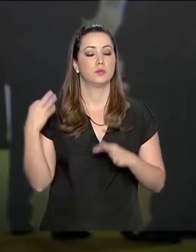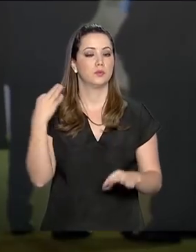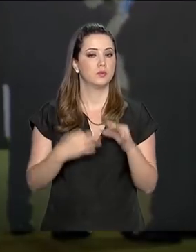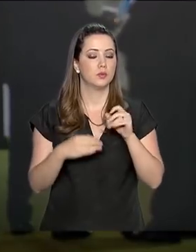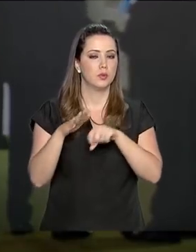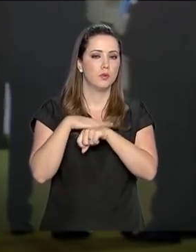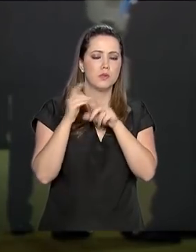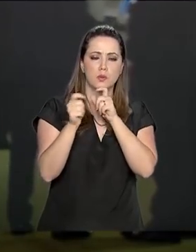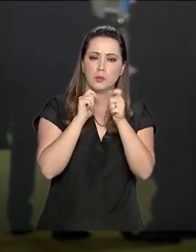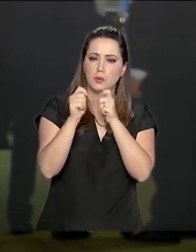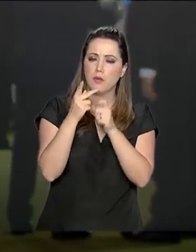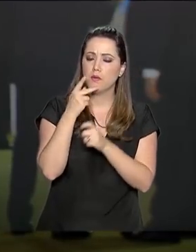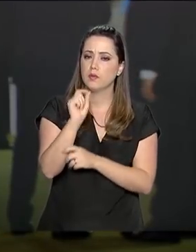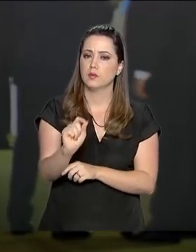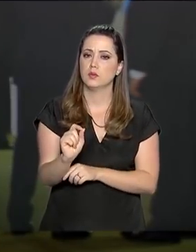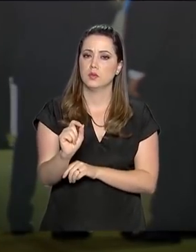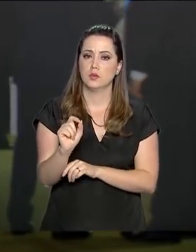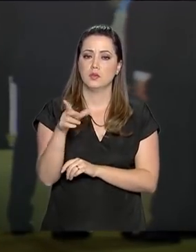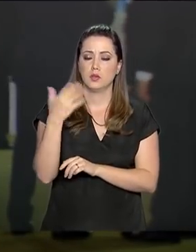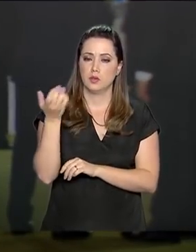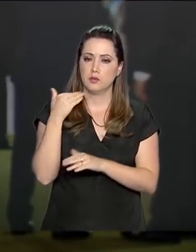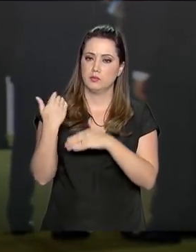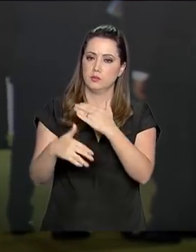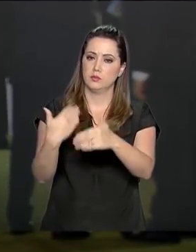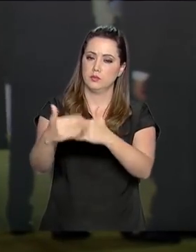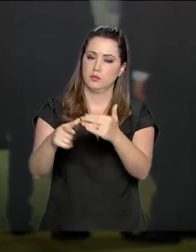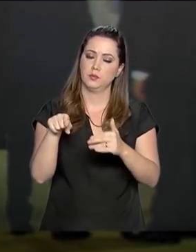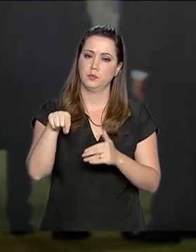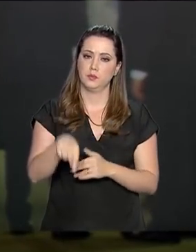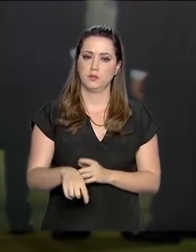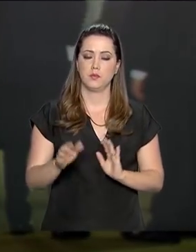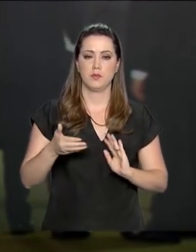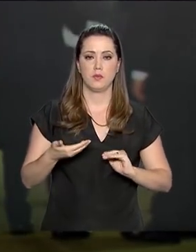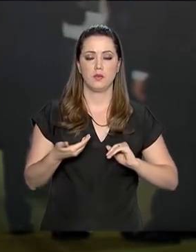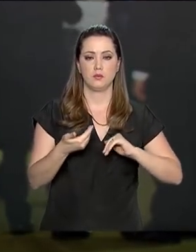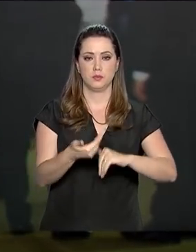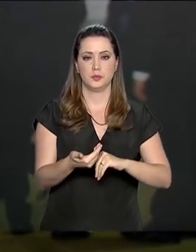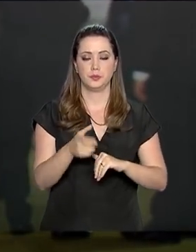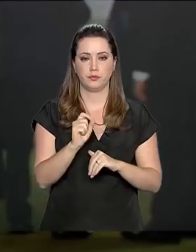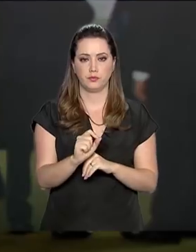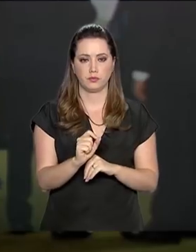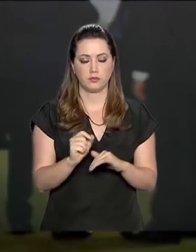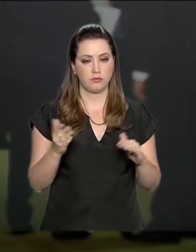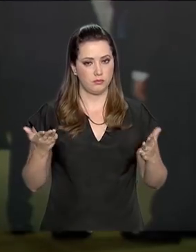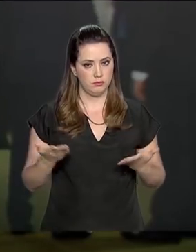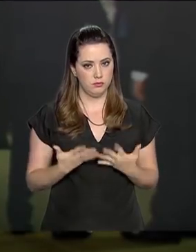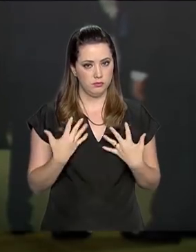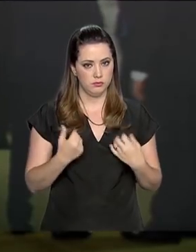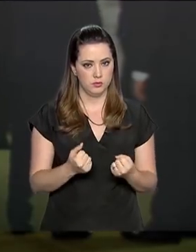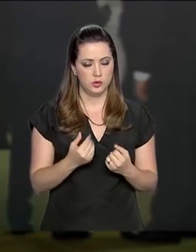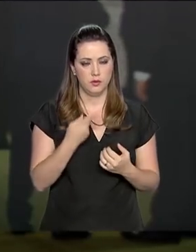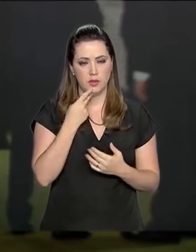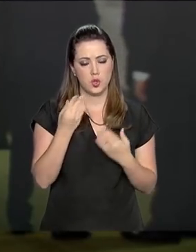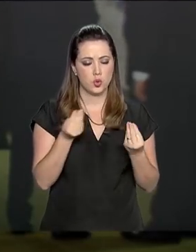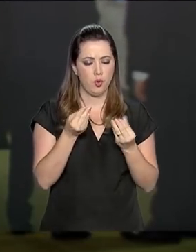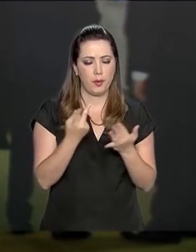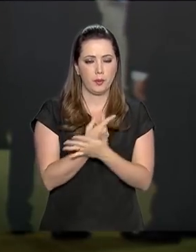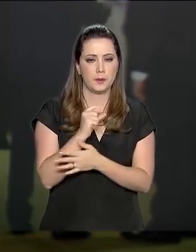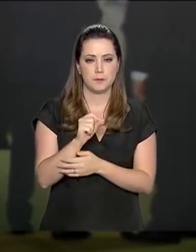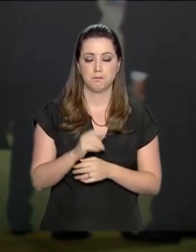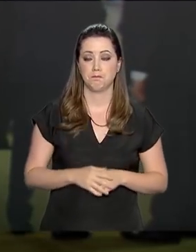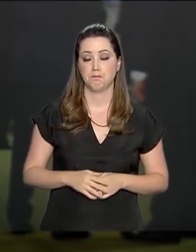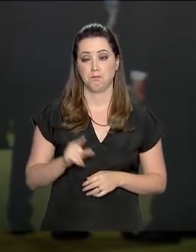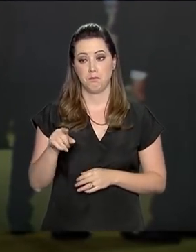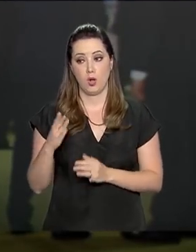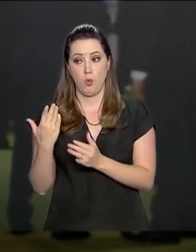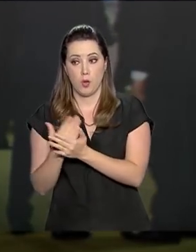com a imprensa, disse que vai quer dar andamento a esse processo aqui no Congresso Nacional. Bem, agora vamos falar da tramitação. partir do momento que ele chega